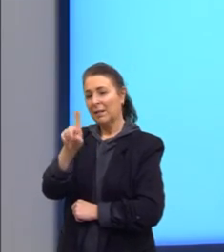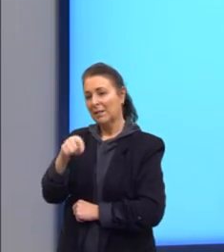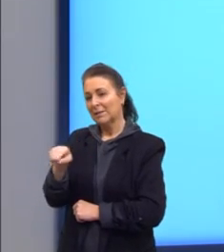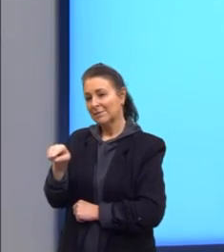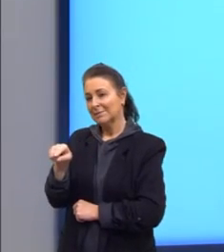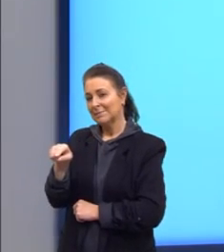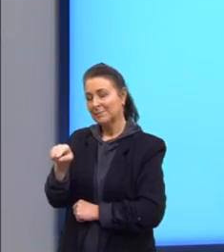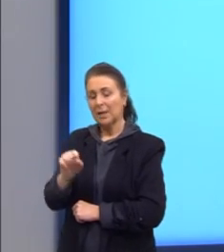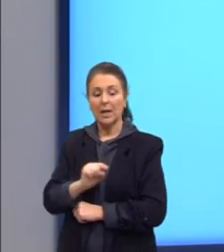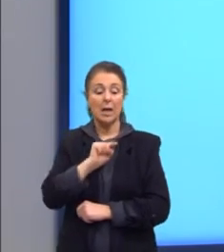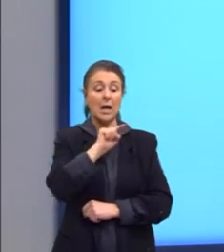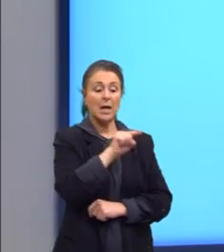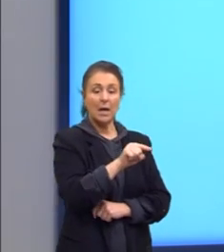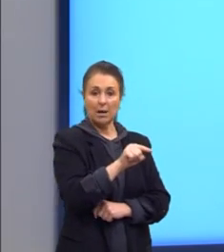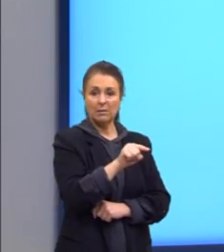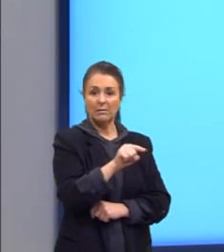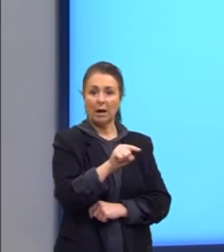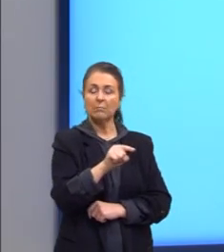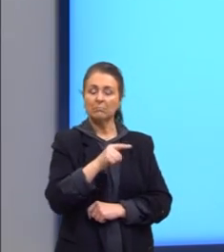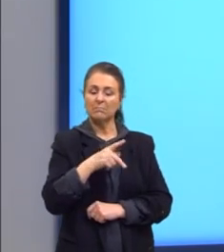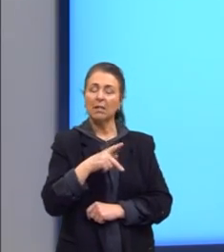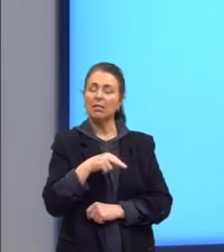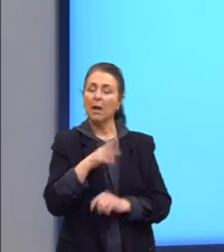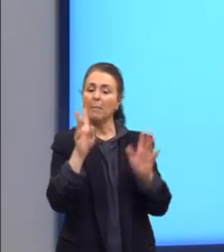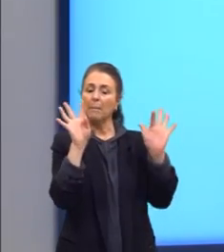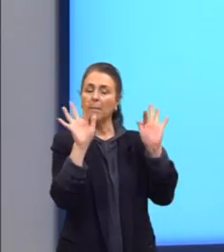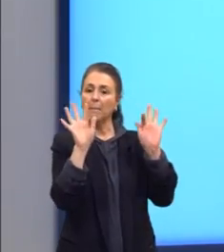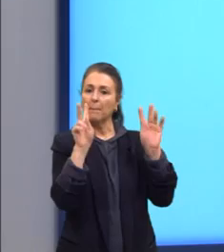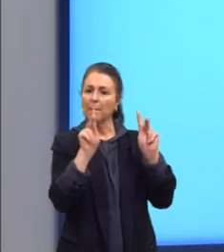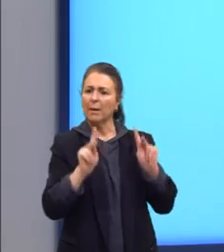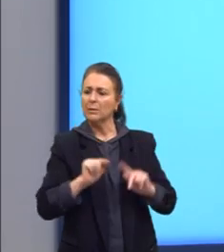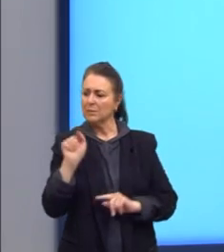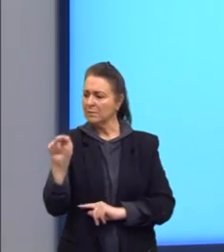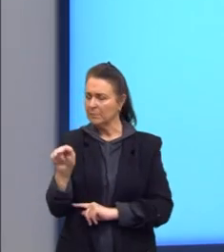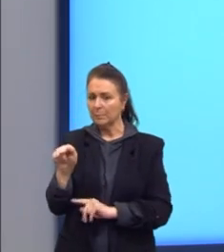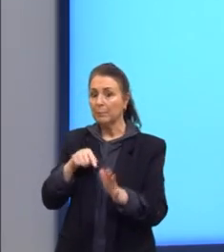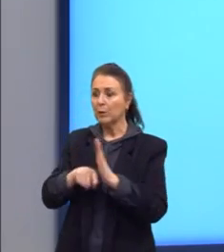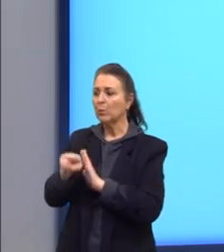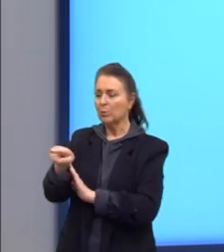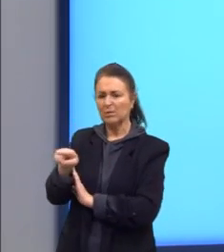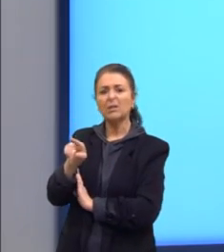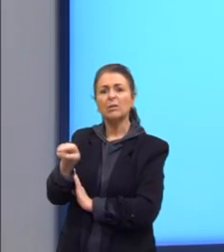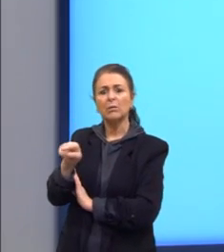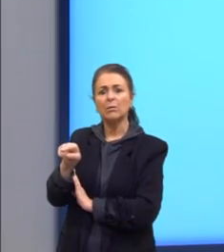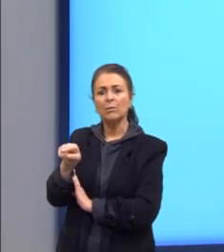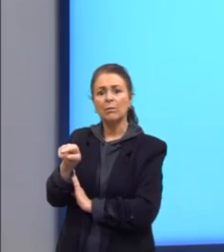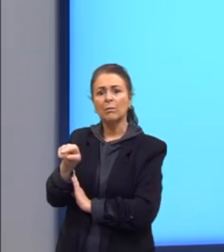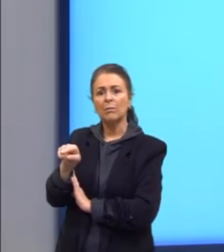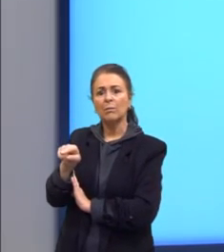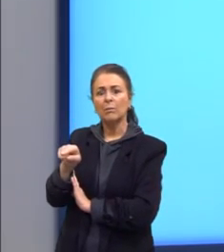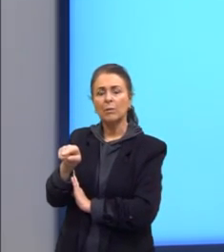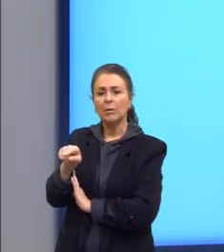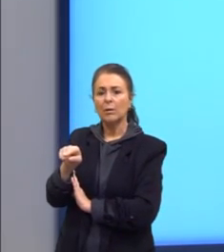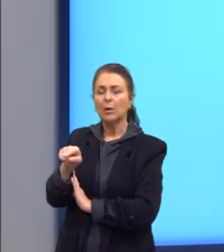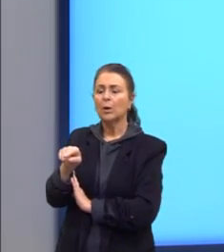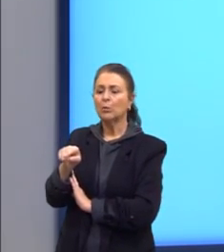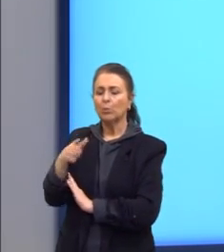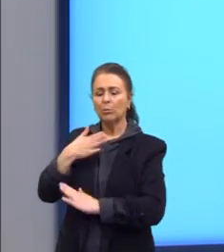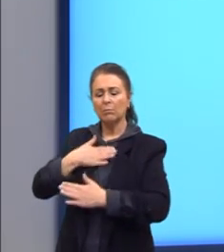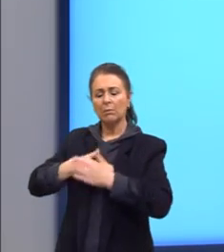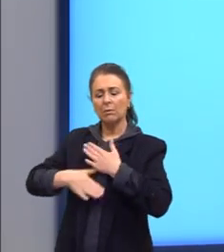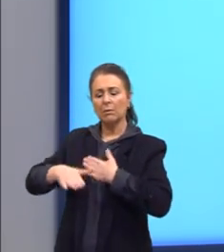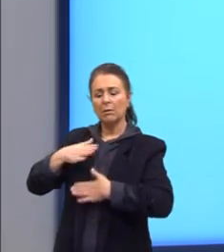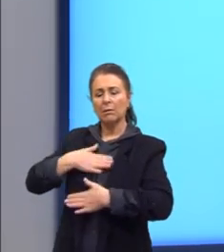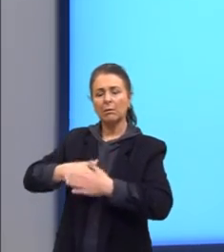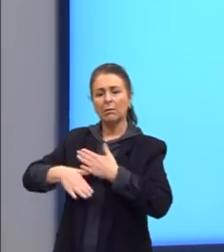João diz, na paz. E você? Pedro responde, tudo tranquilo, que seria